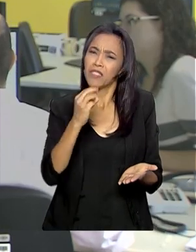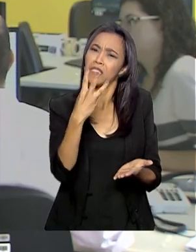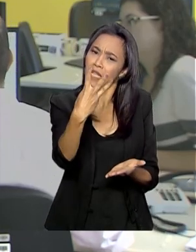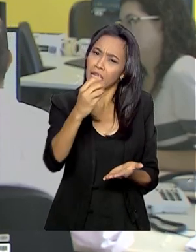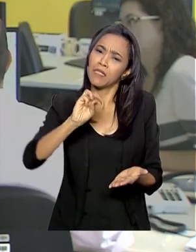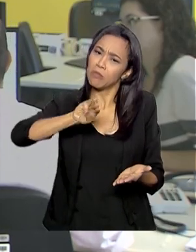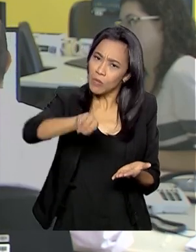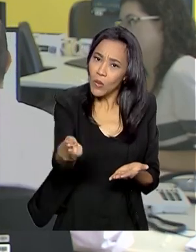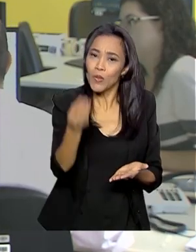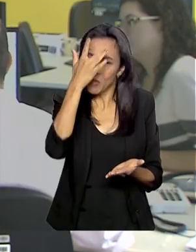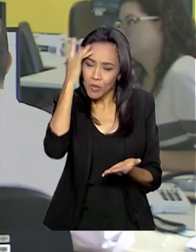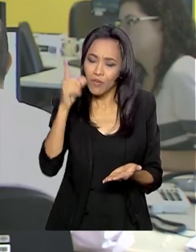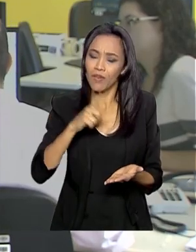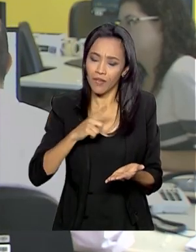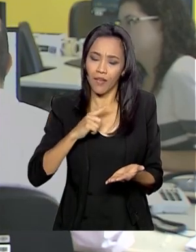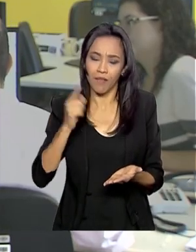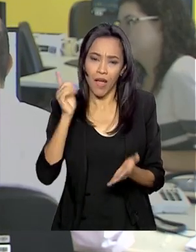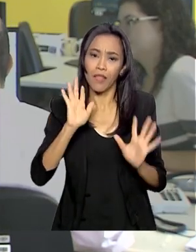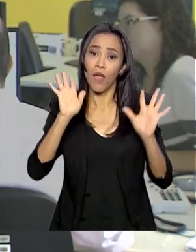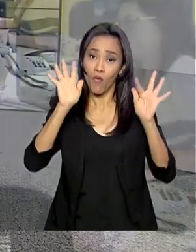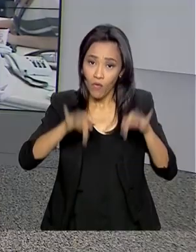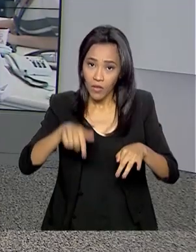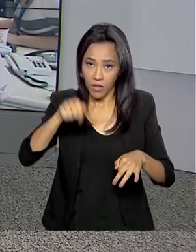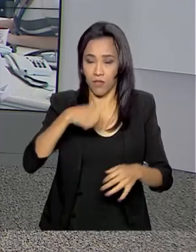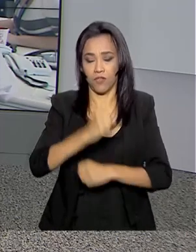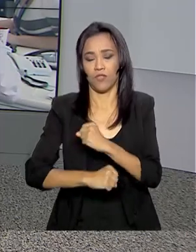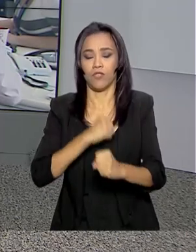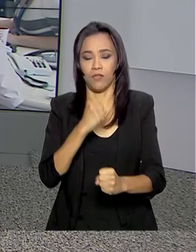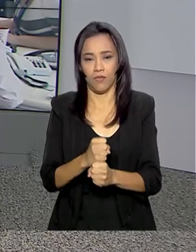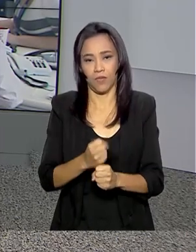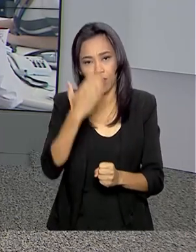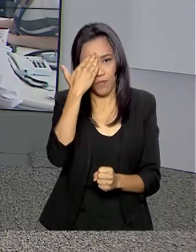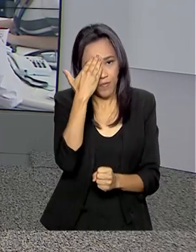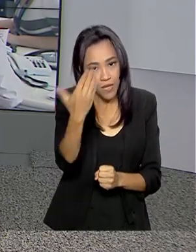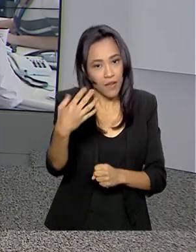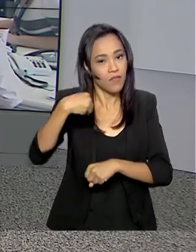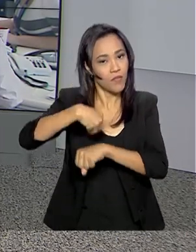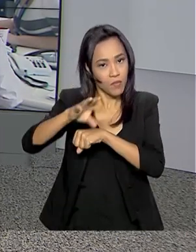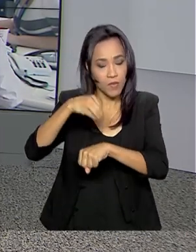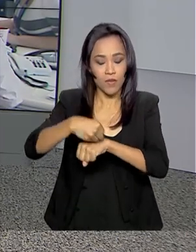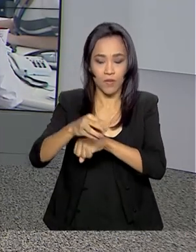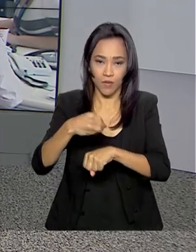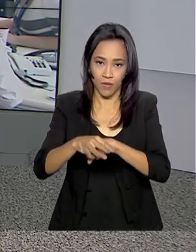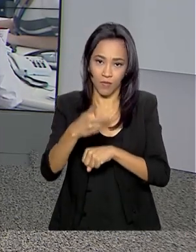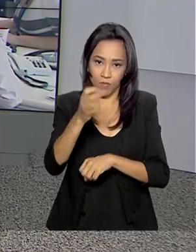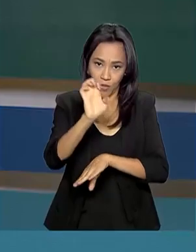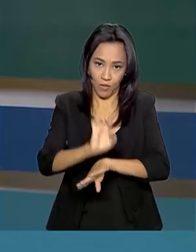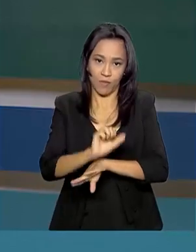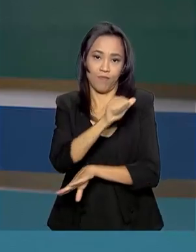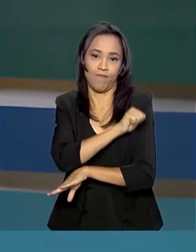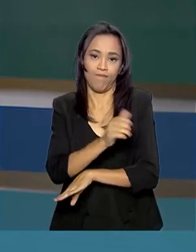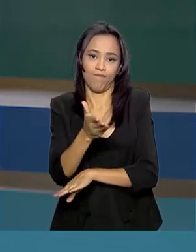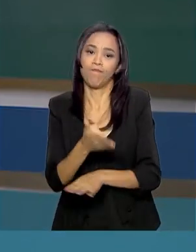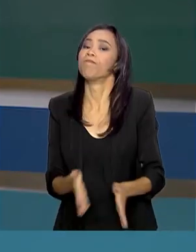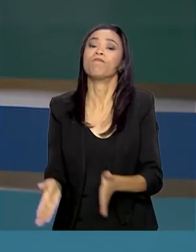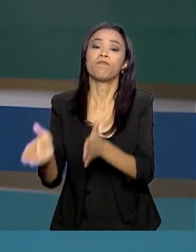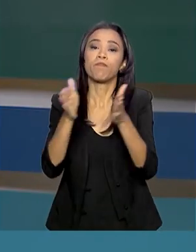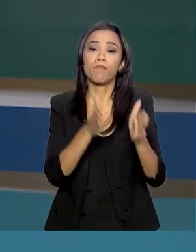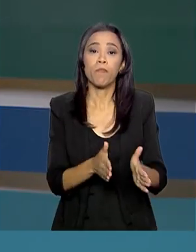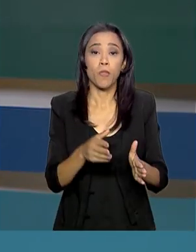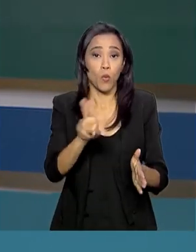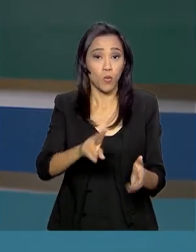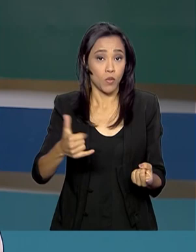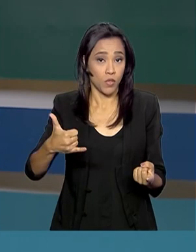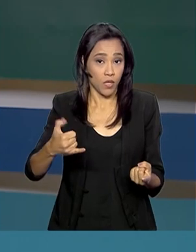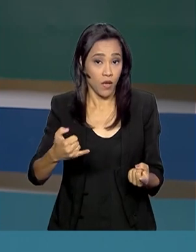até o fim deste ano. Voltamos com você, Renata. Obrigada, Priscila, pelas suas informações ao vivo, direto do Rio de Janeiro. Porte de